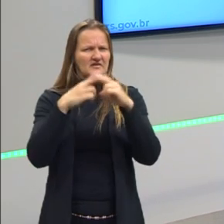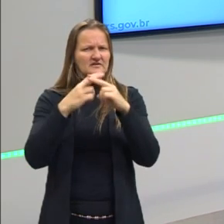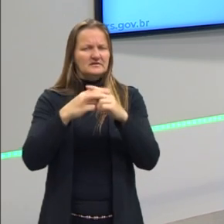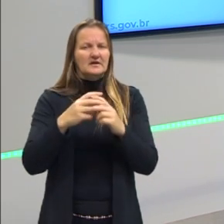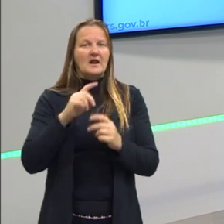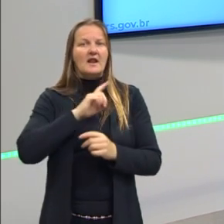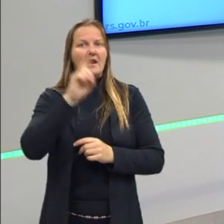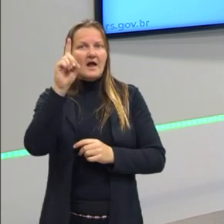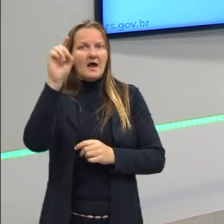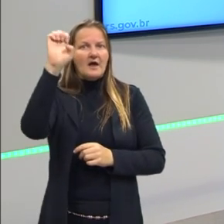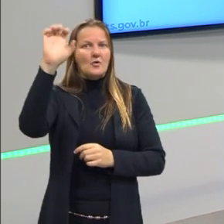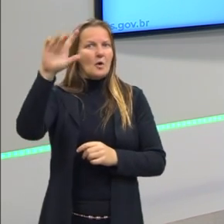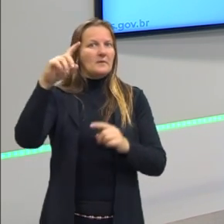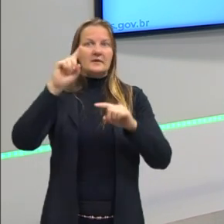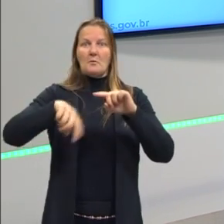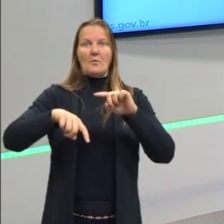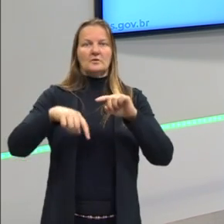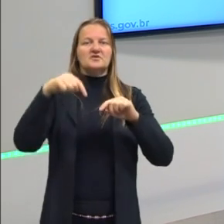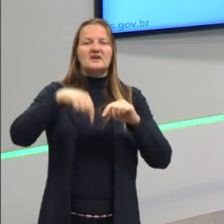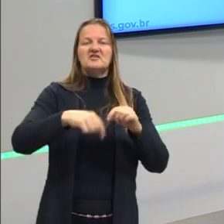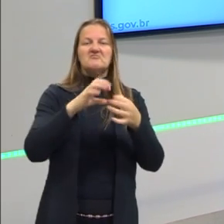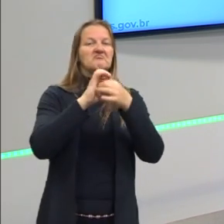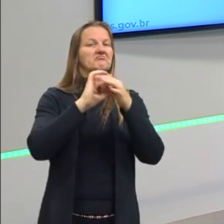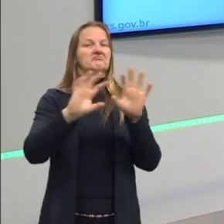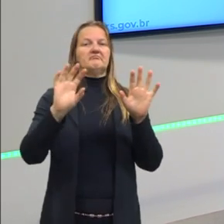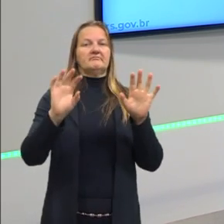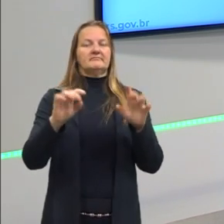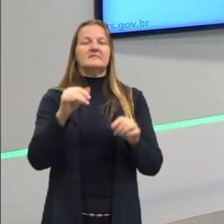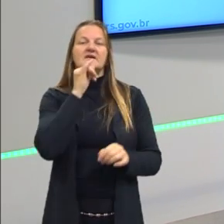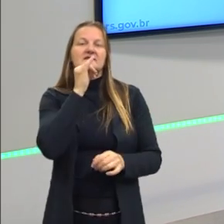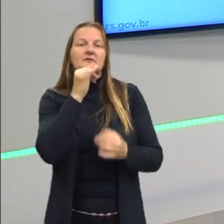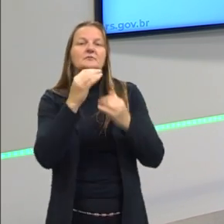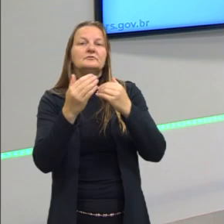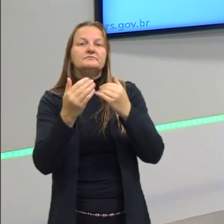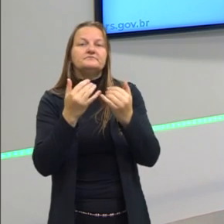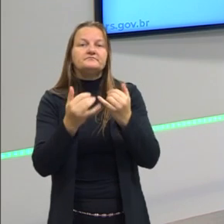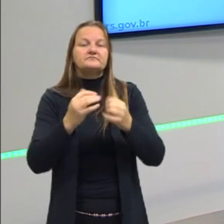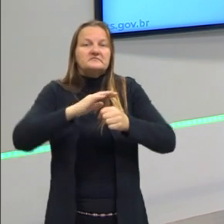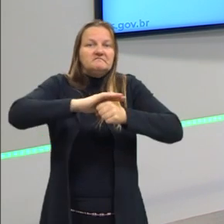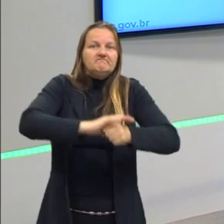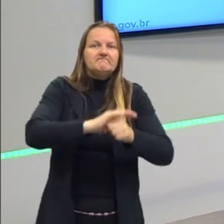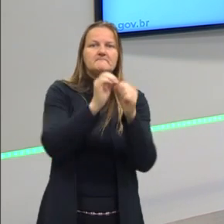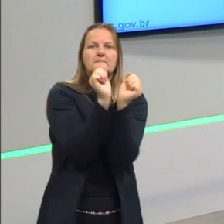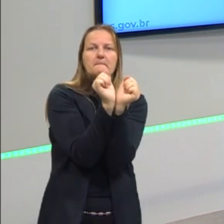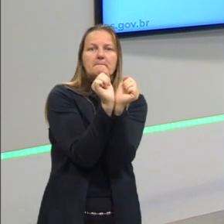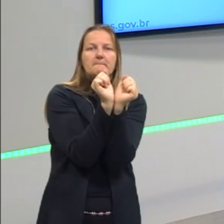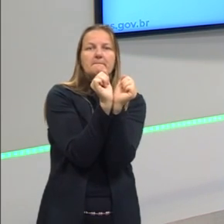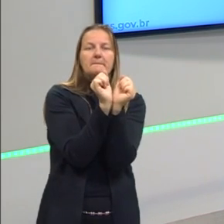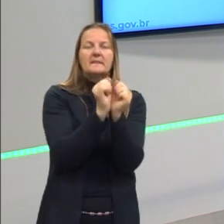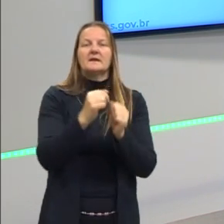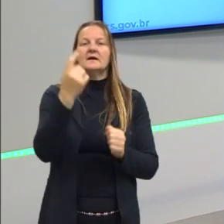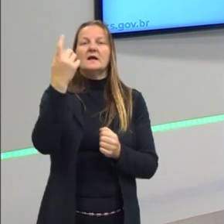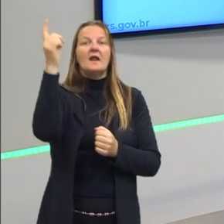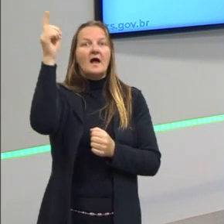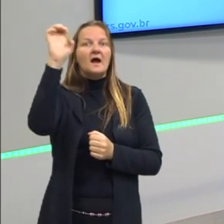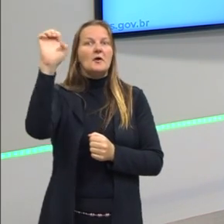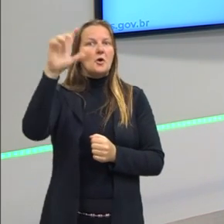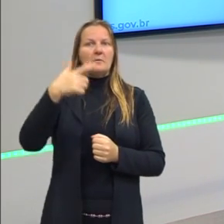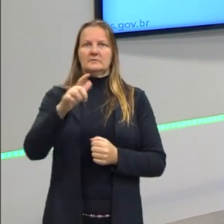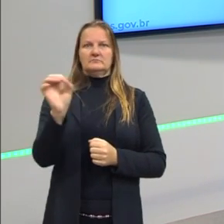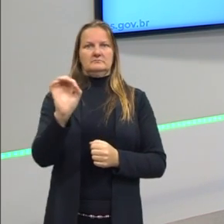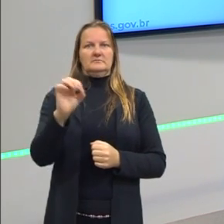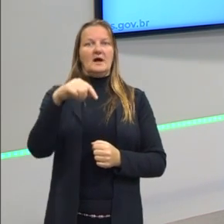que não eram aceitas na Europa, em Portugal. Como, por exemplo, a escravização. Eles não aceitavam isso na metrópole,